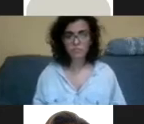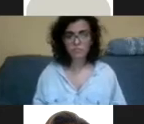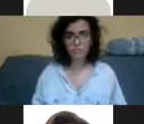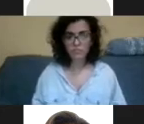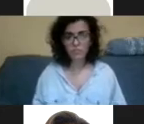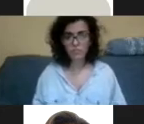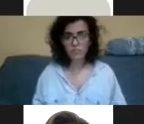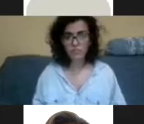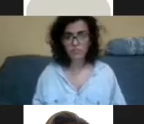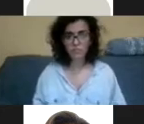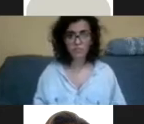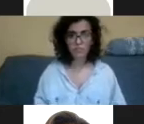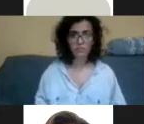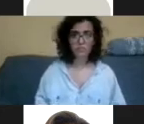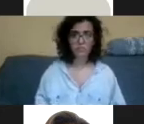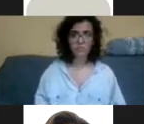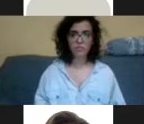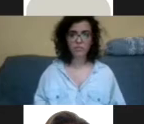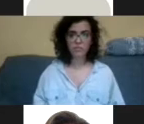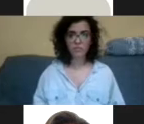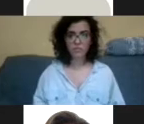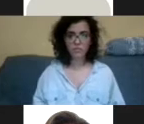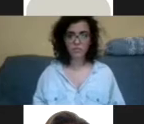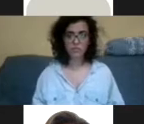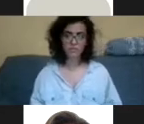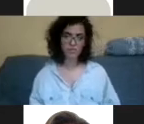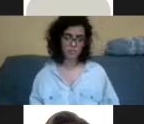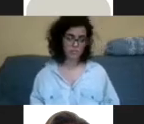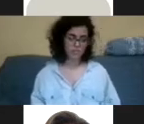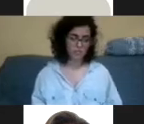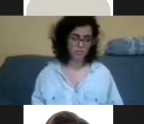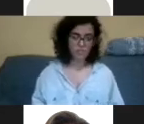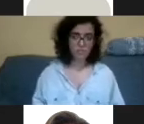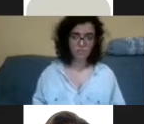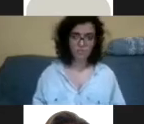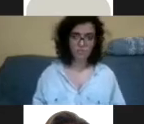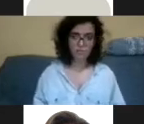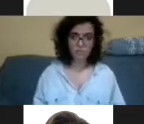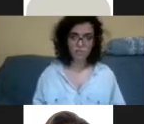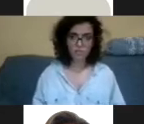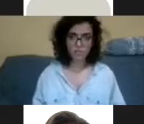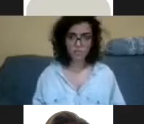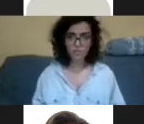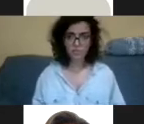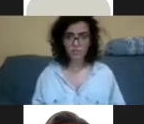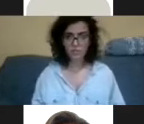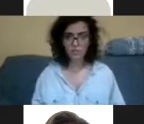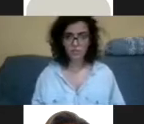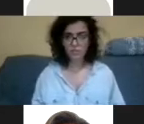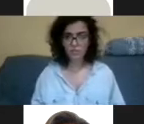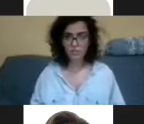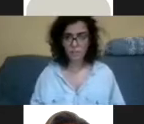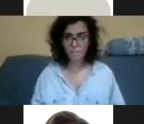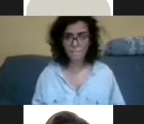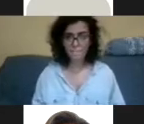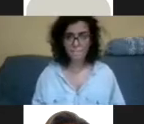mundo que sabe o quanto é importante uma educação para a prevenção contra a violência. E aí não é